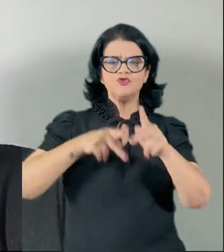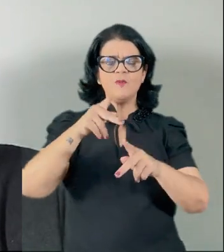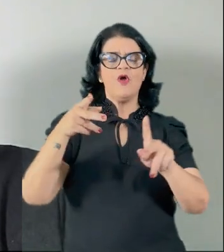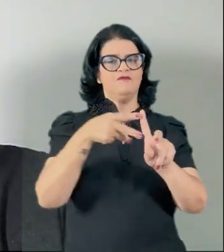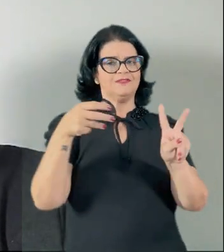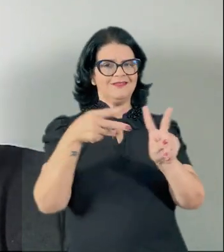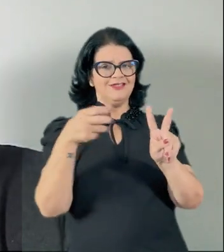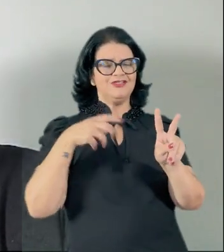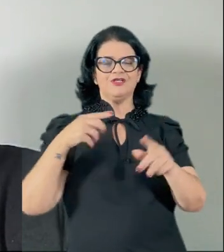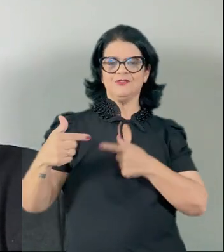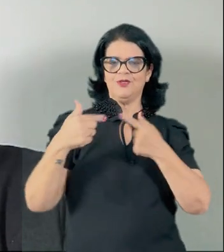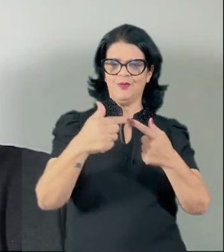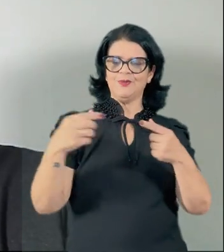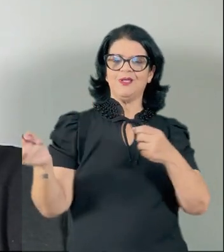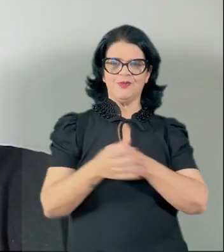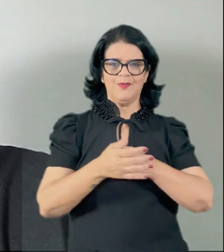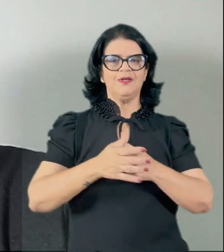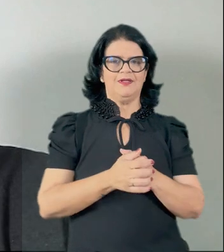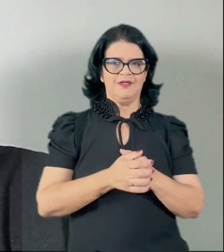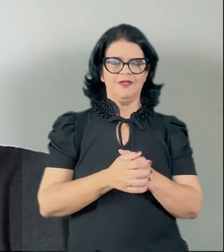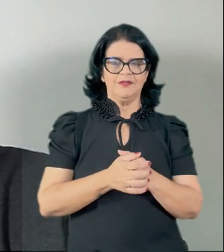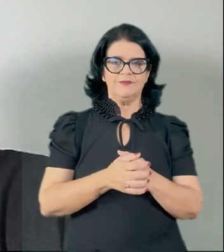mobilizações dos povos indígenas na atualidade.